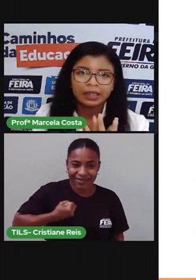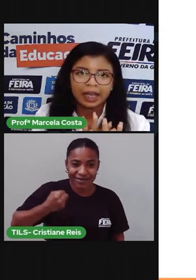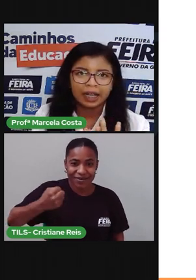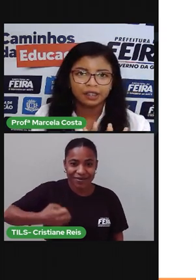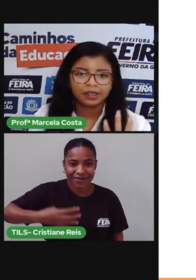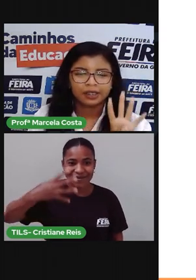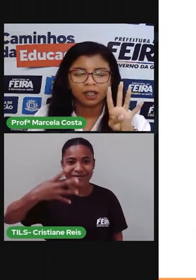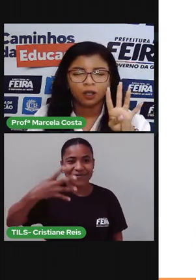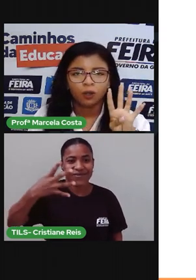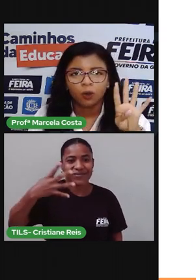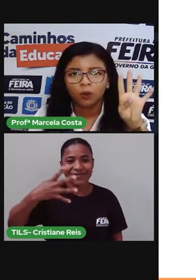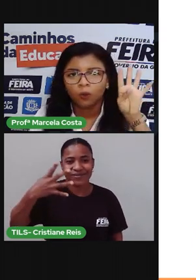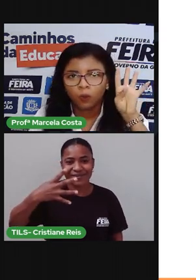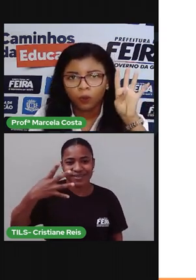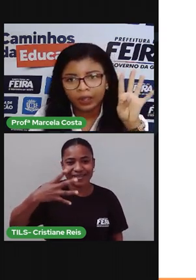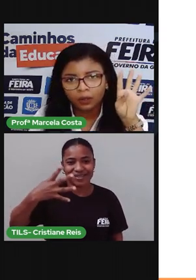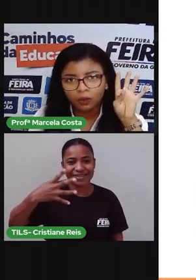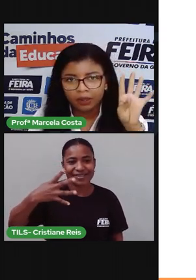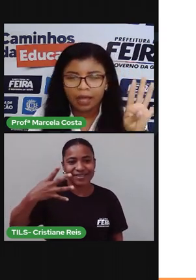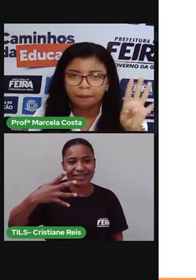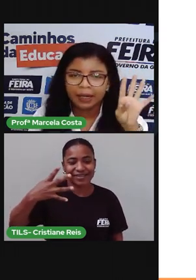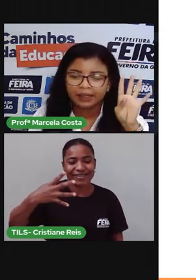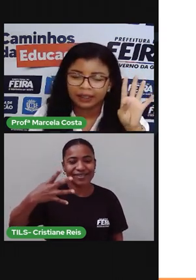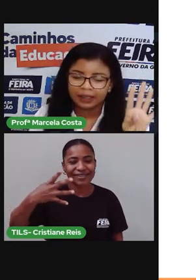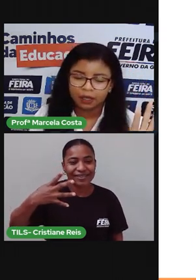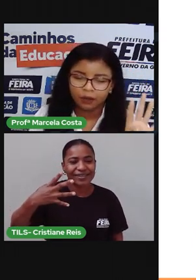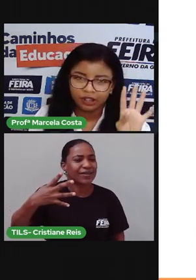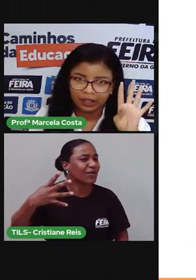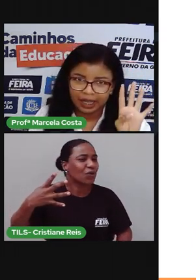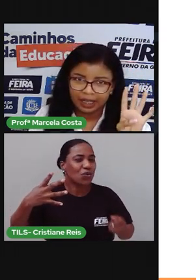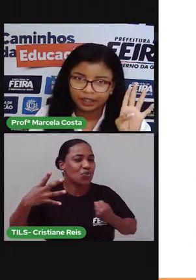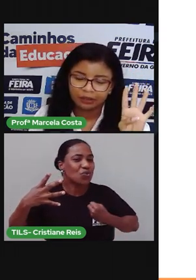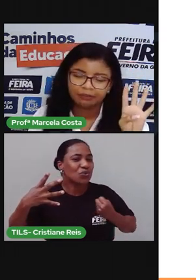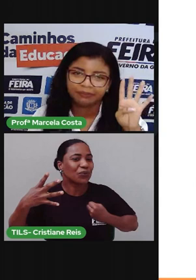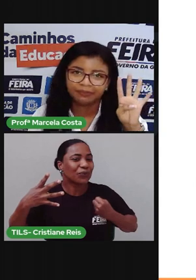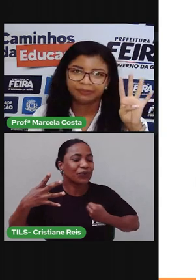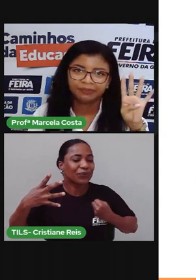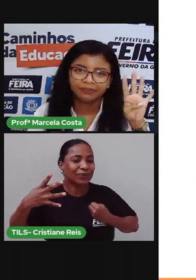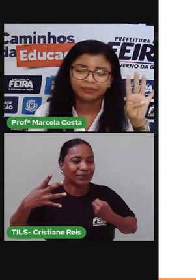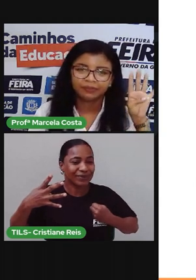unidades. Que número representa essa quantidade?